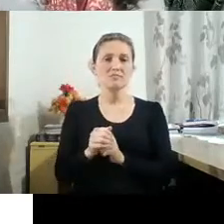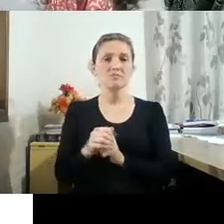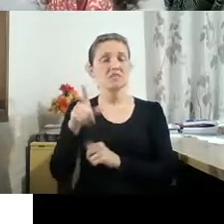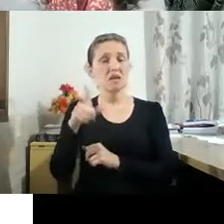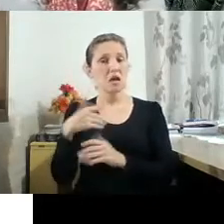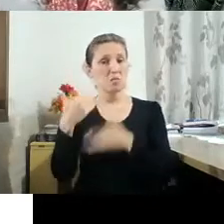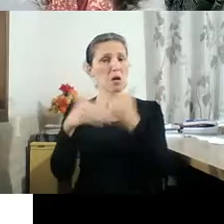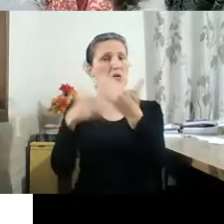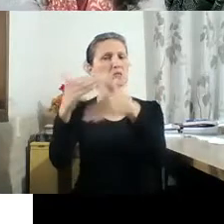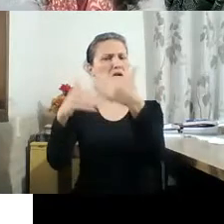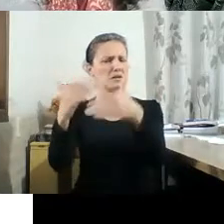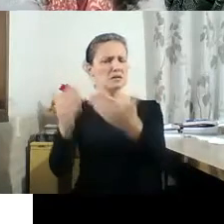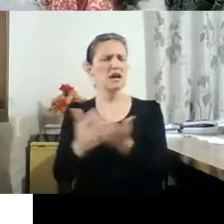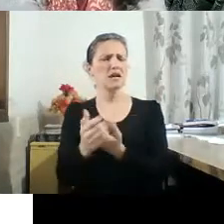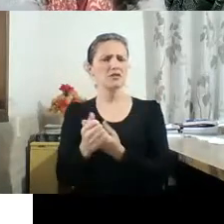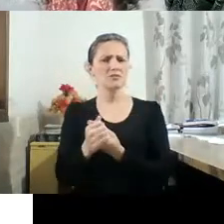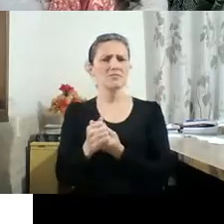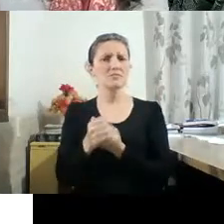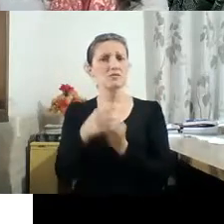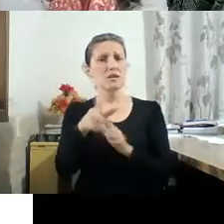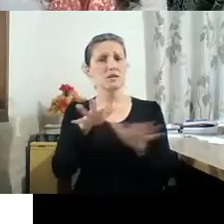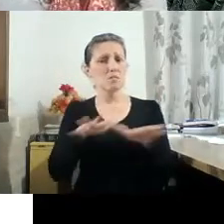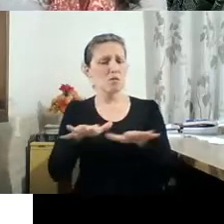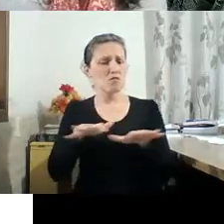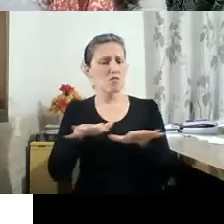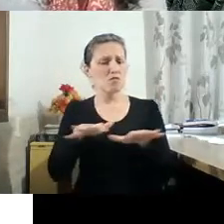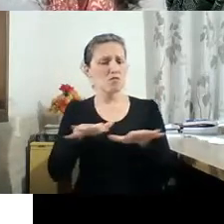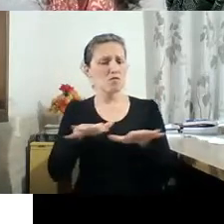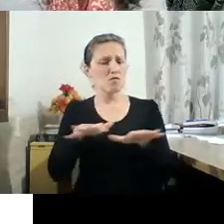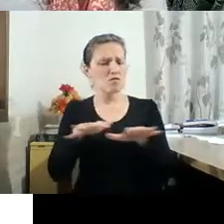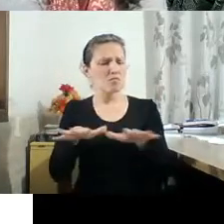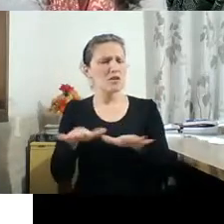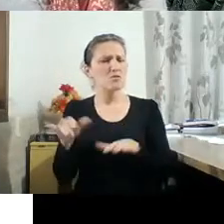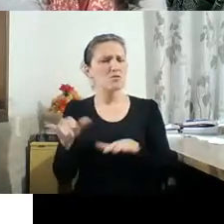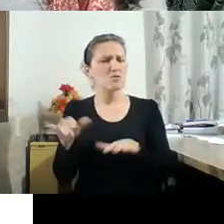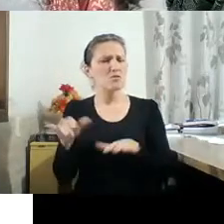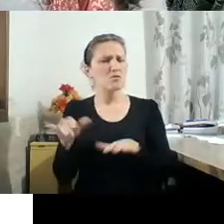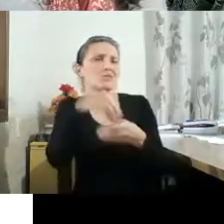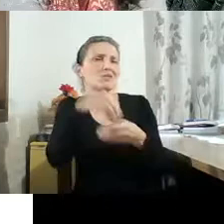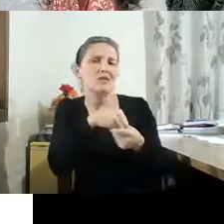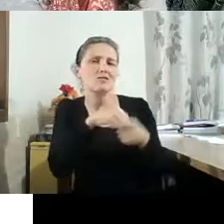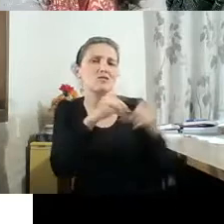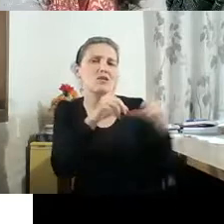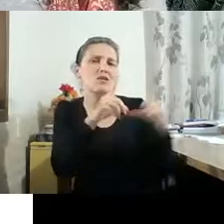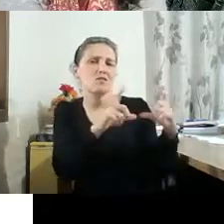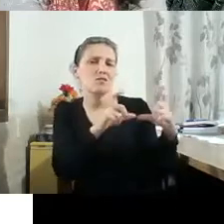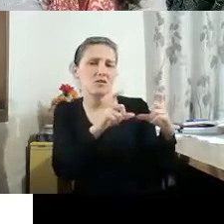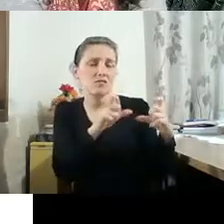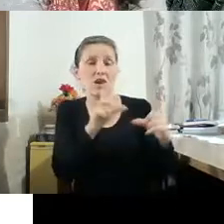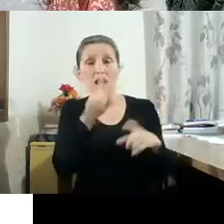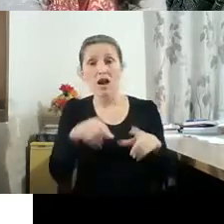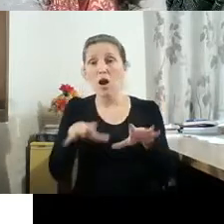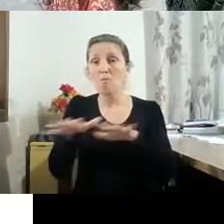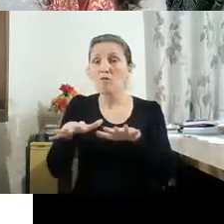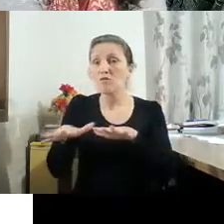uma contemporaneidade com esse movimento, que não é só um movimento dentro da fotografia, é um movimento que é um movimento dentro do campo